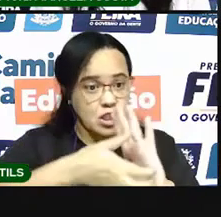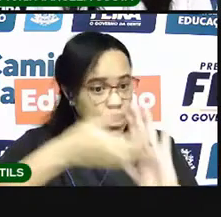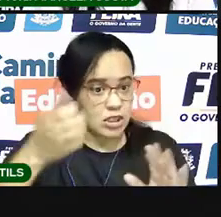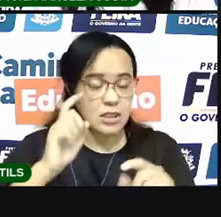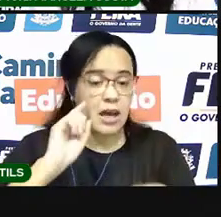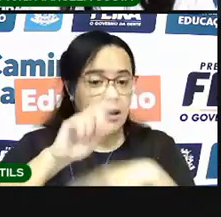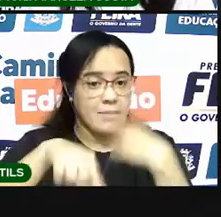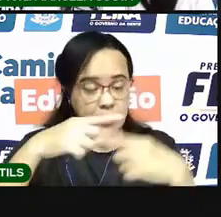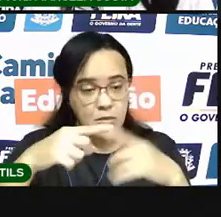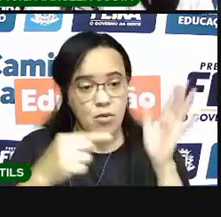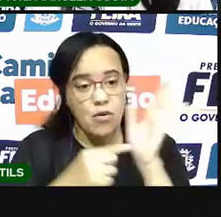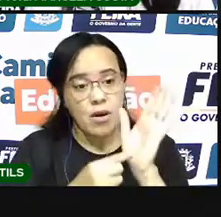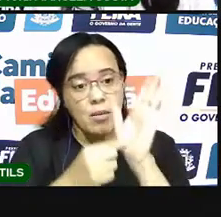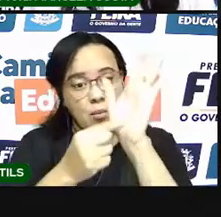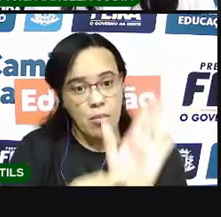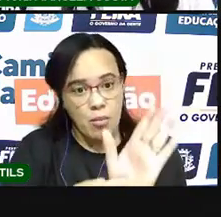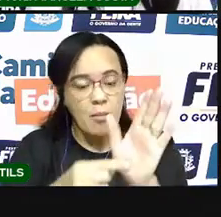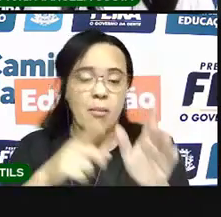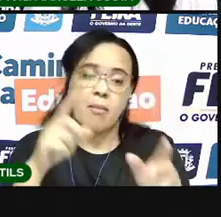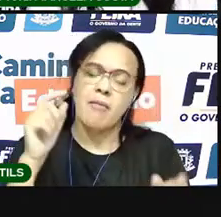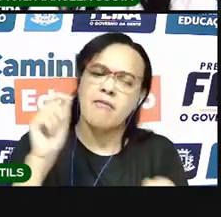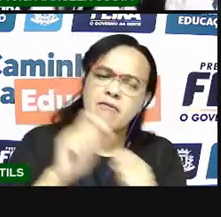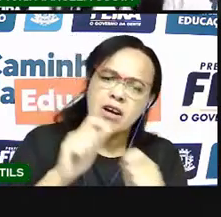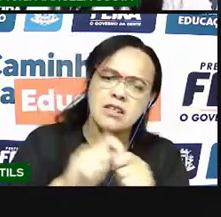como a gente vai fazer.